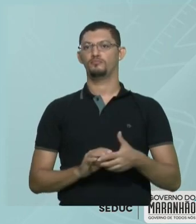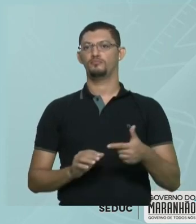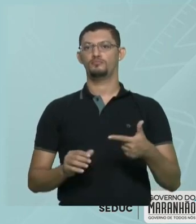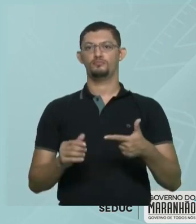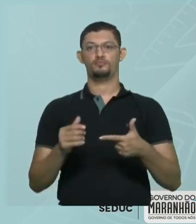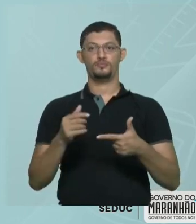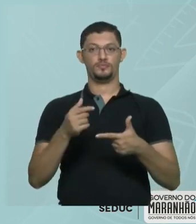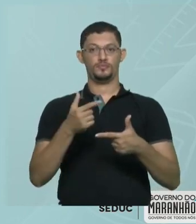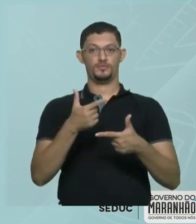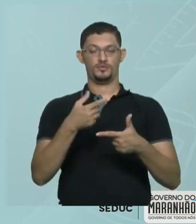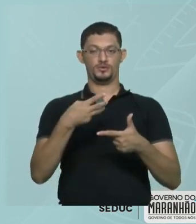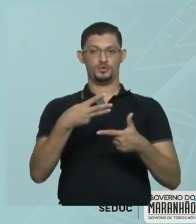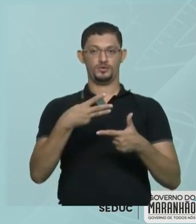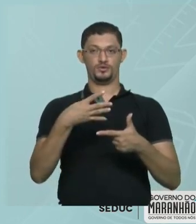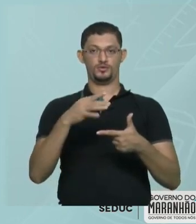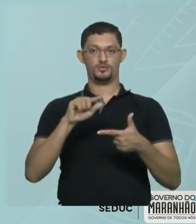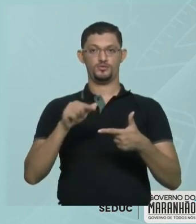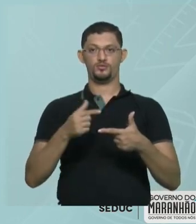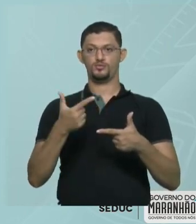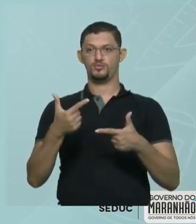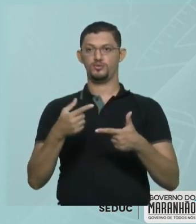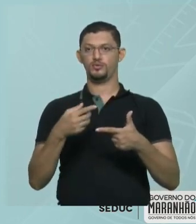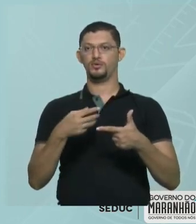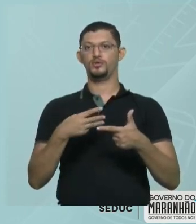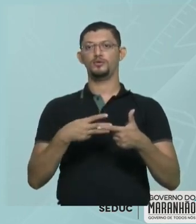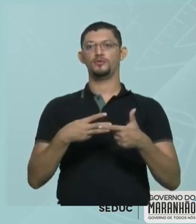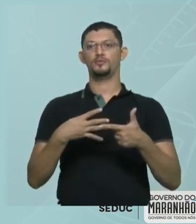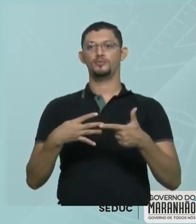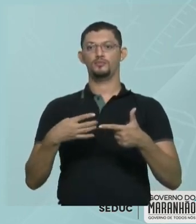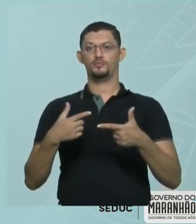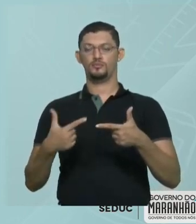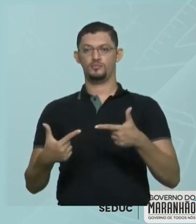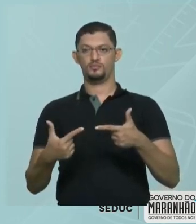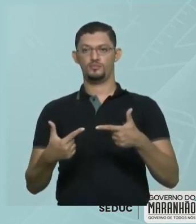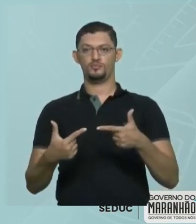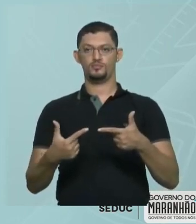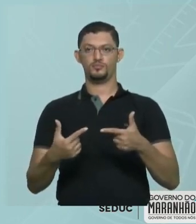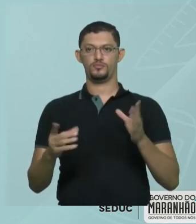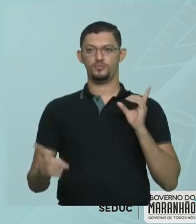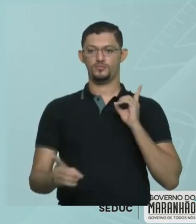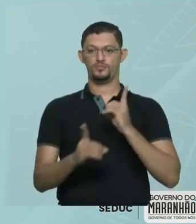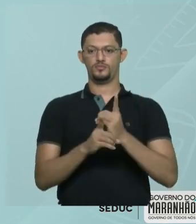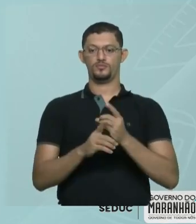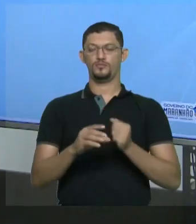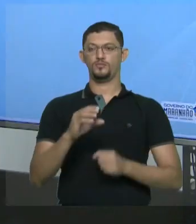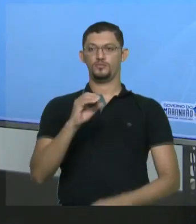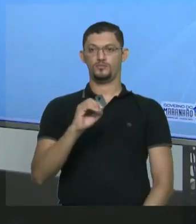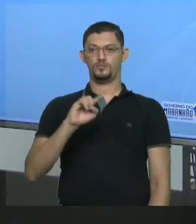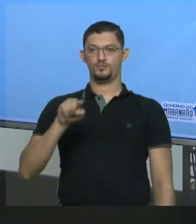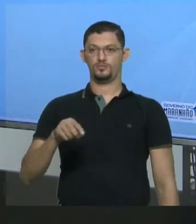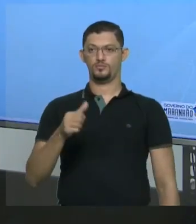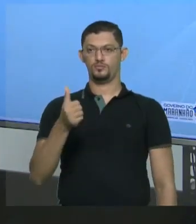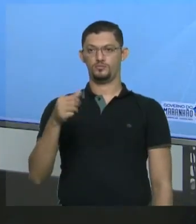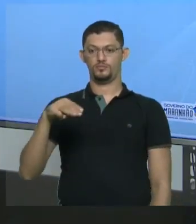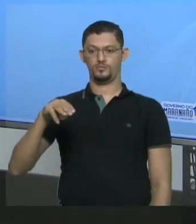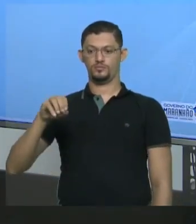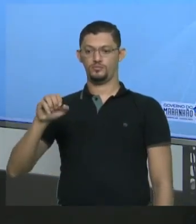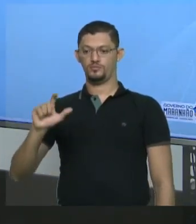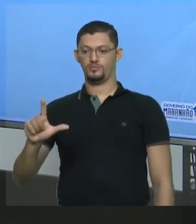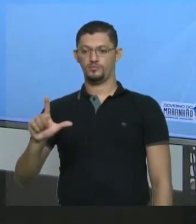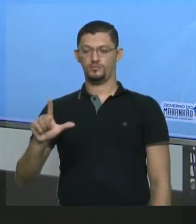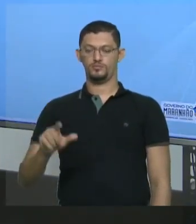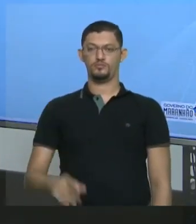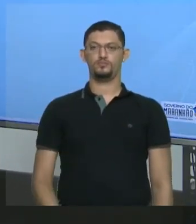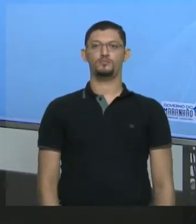34 pela massa de cada mol, 342 gramas por mol, nós vamos achar que o número de mol é quanto? 0,1 mol.